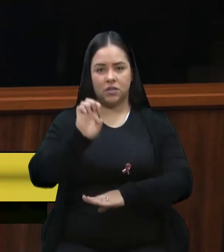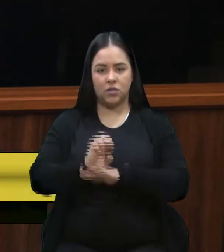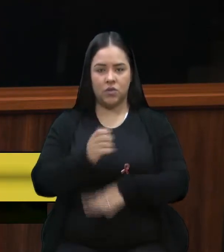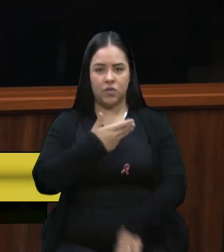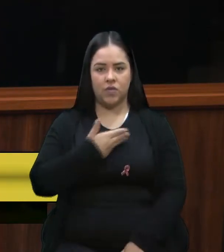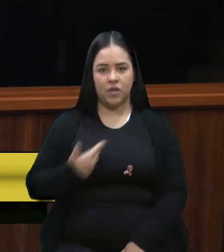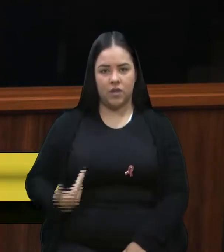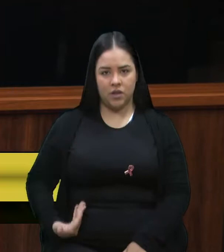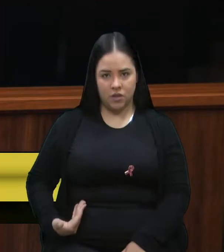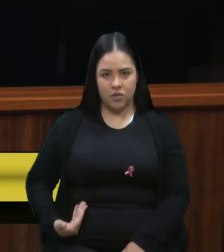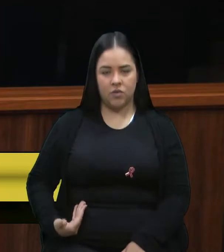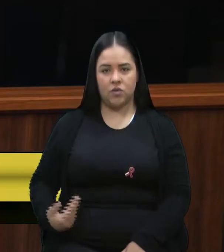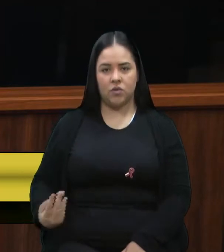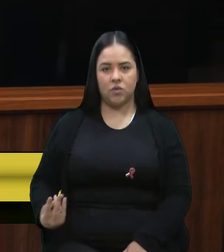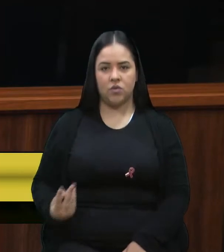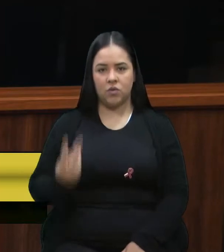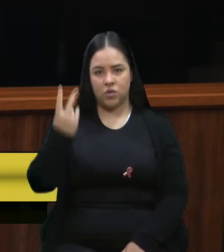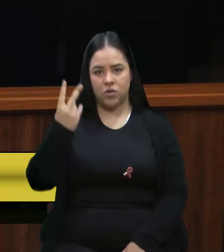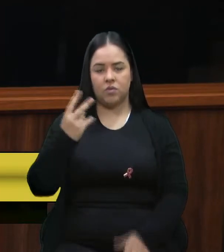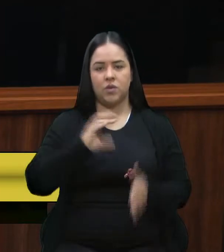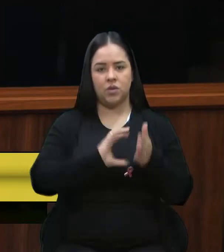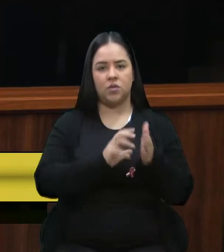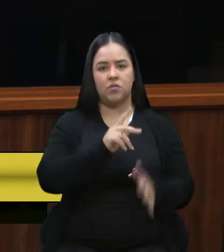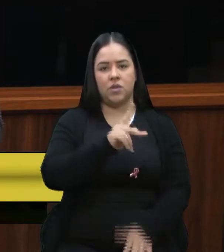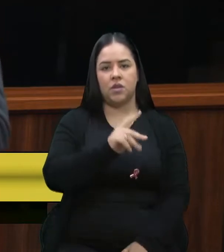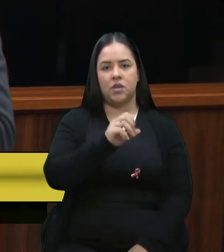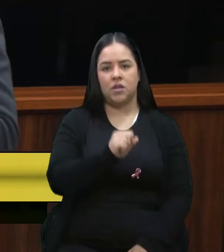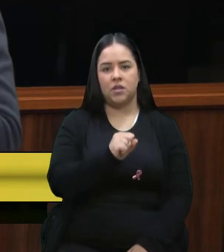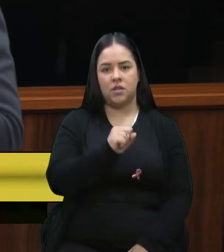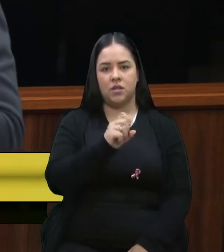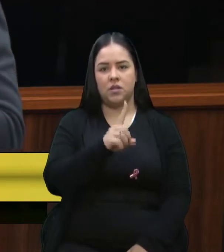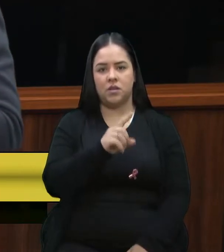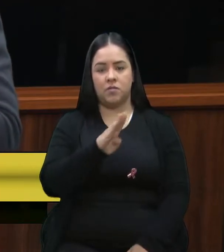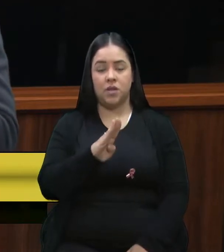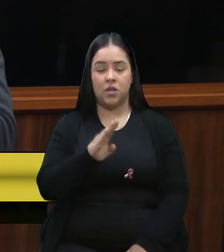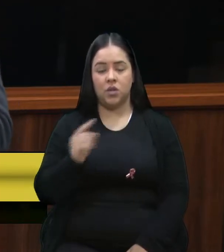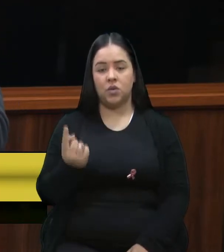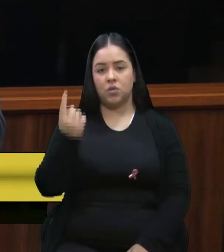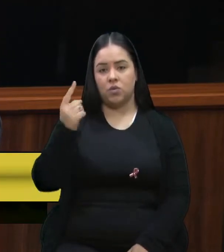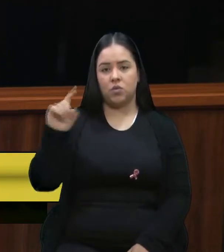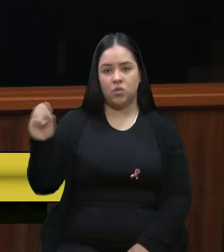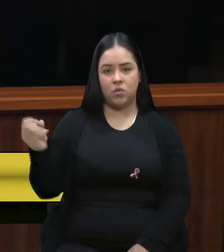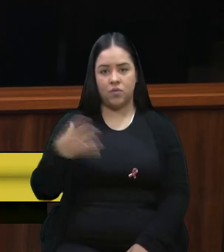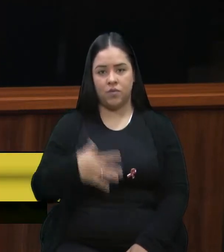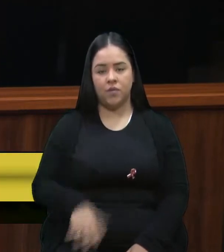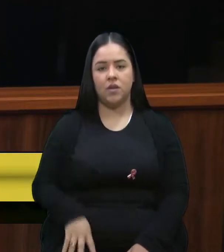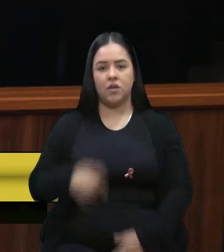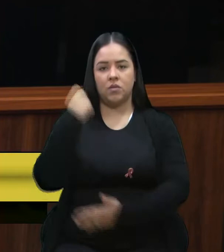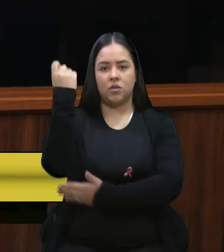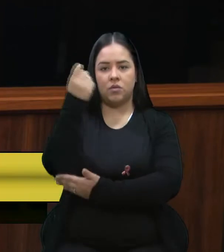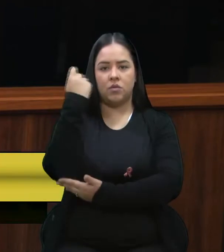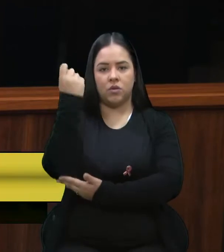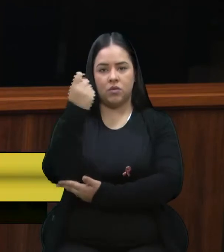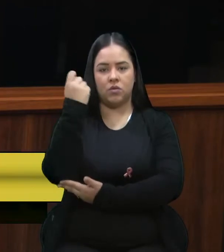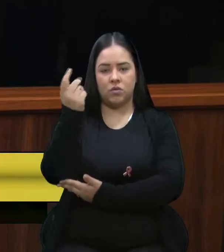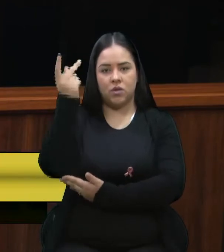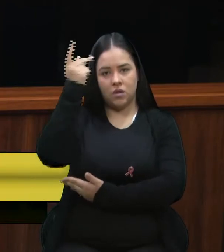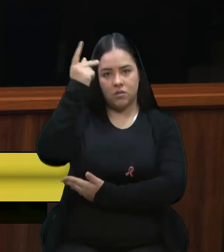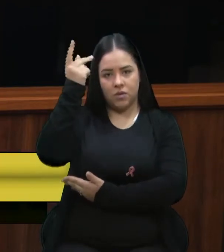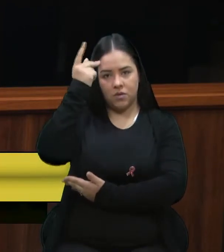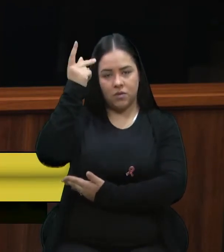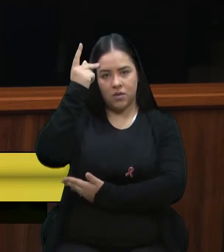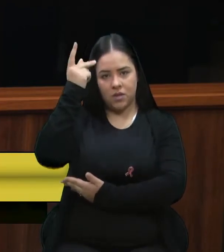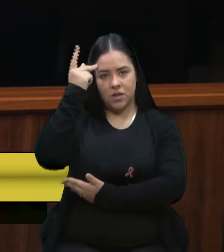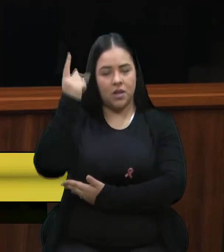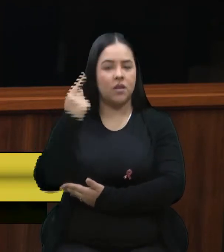dois governadores do PSDB e um do Novo. Rio Grande do Sul, São Paulo e Minas